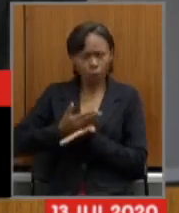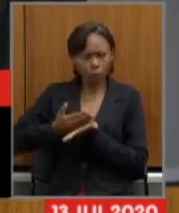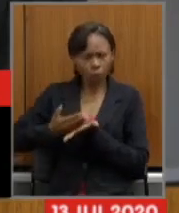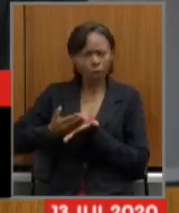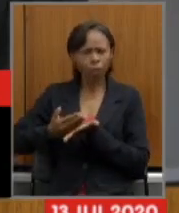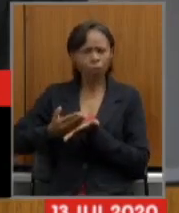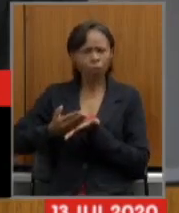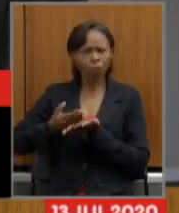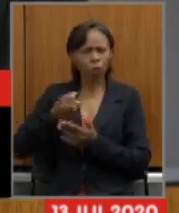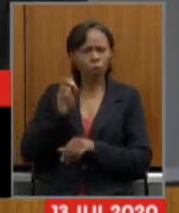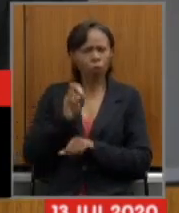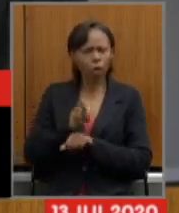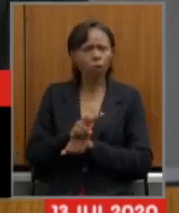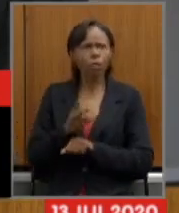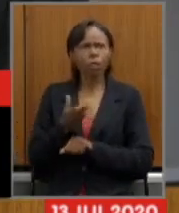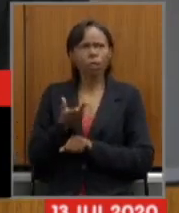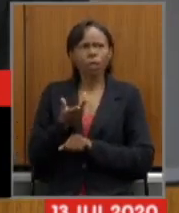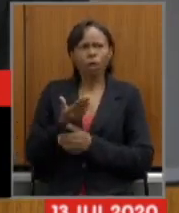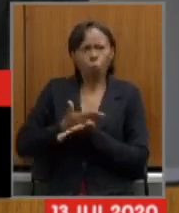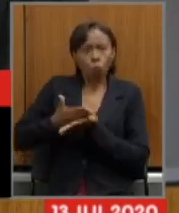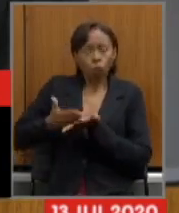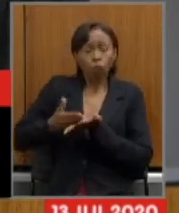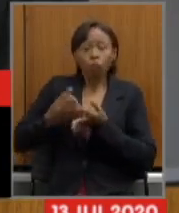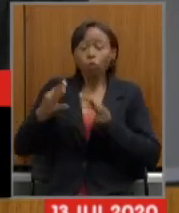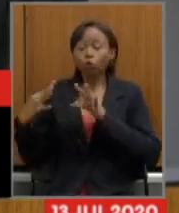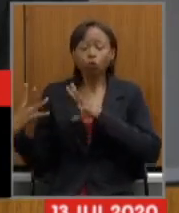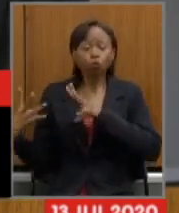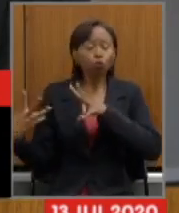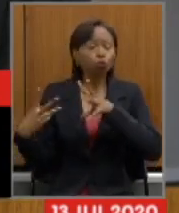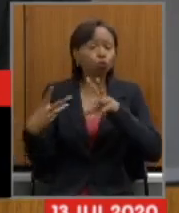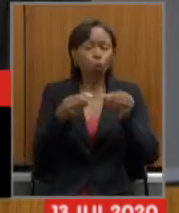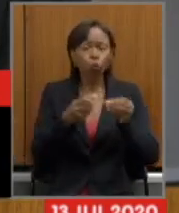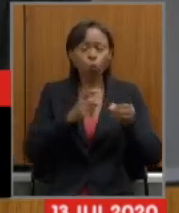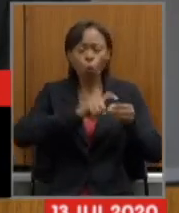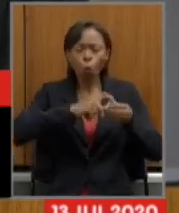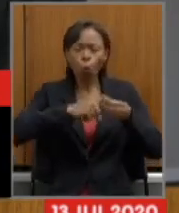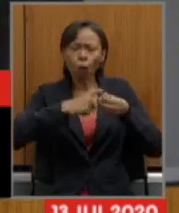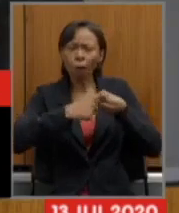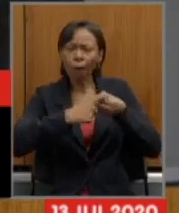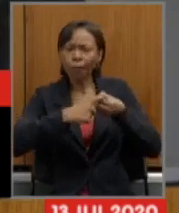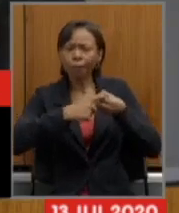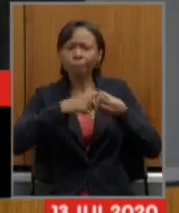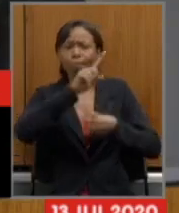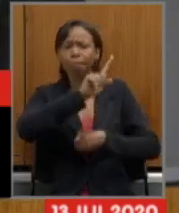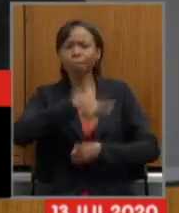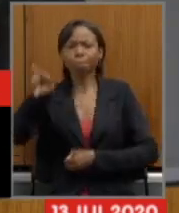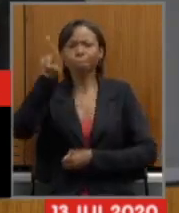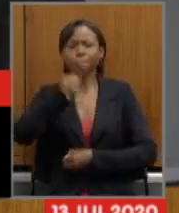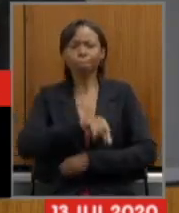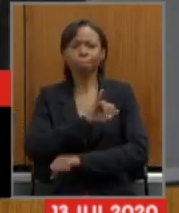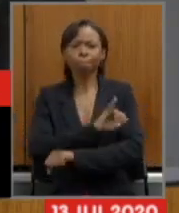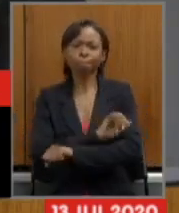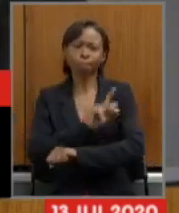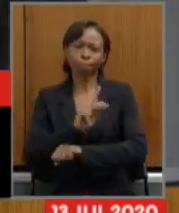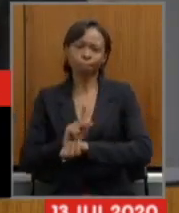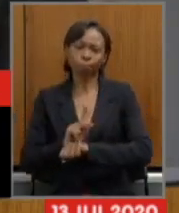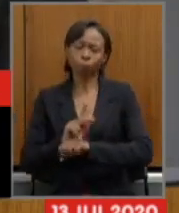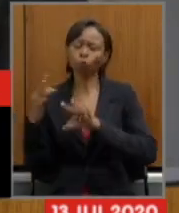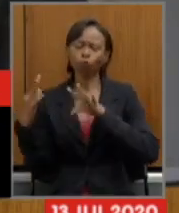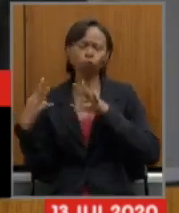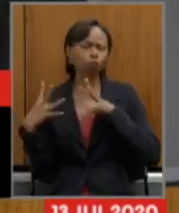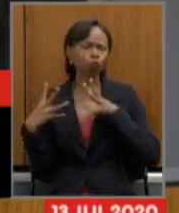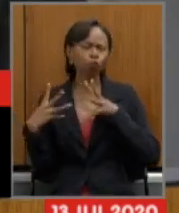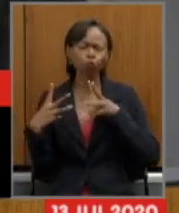todas todos os conveniados tinham cancelado o convênio com o Ipseng todos